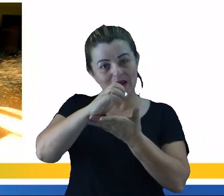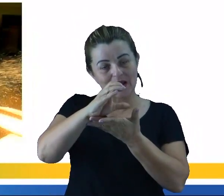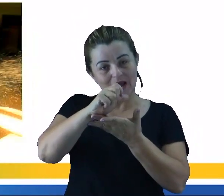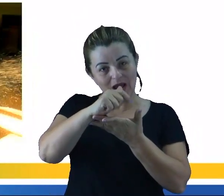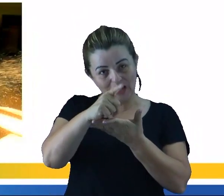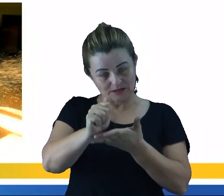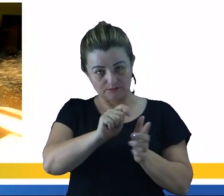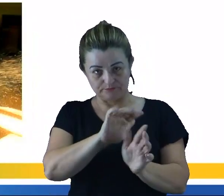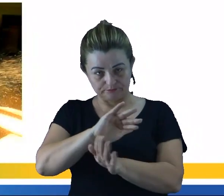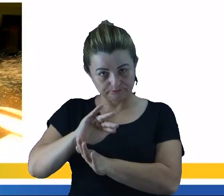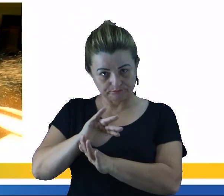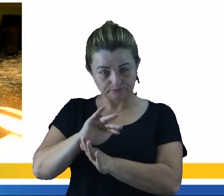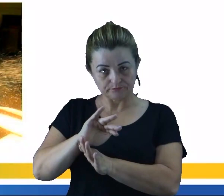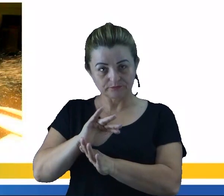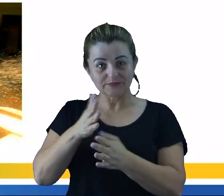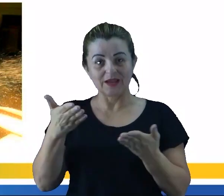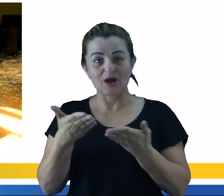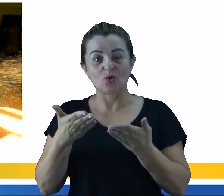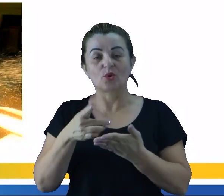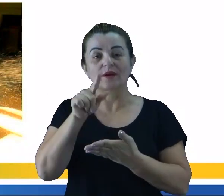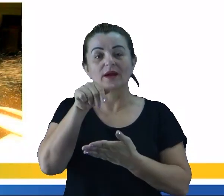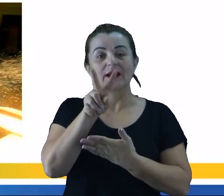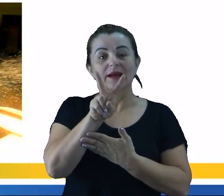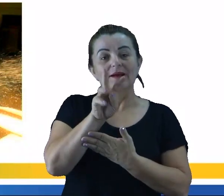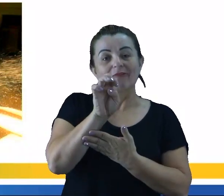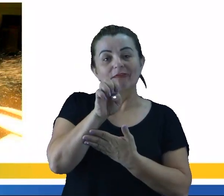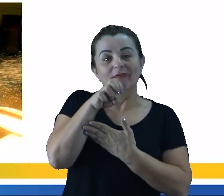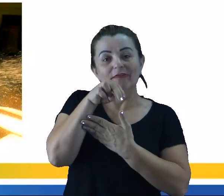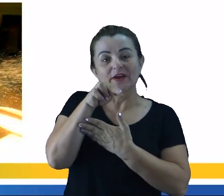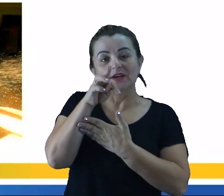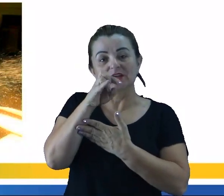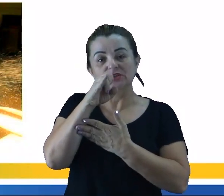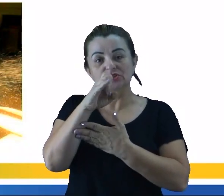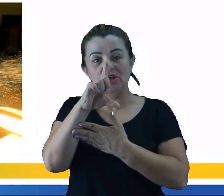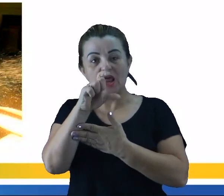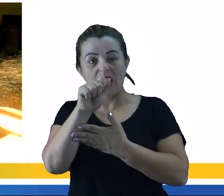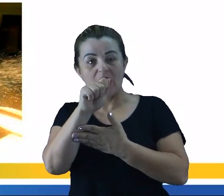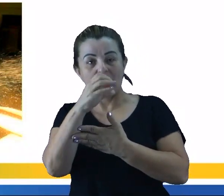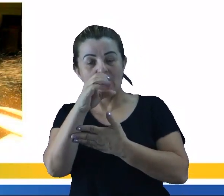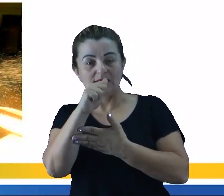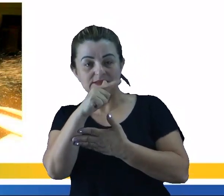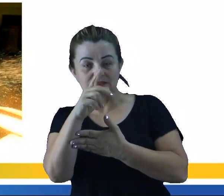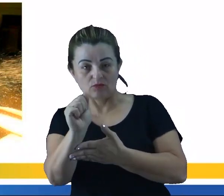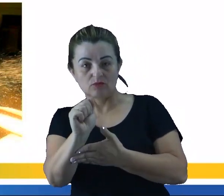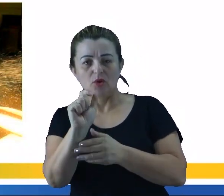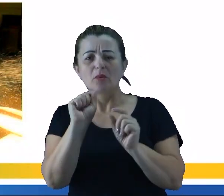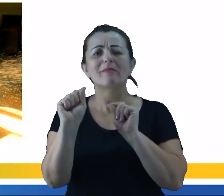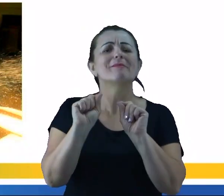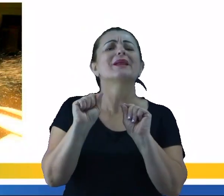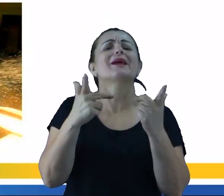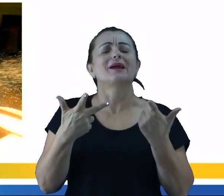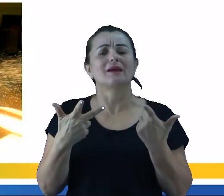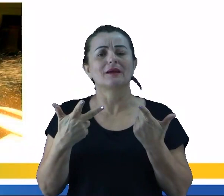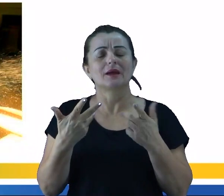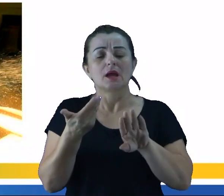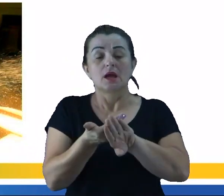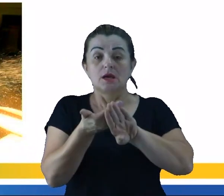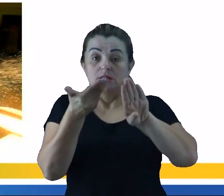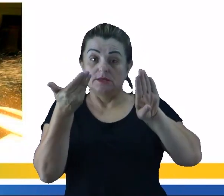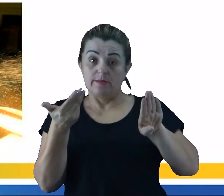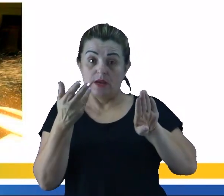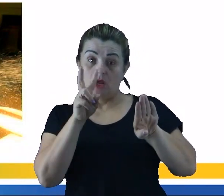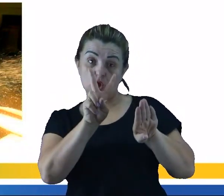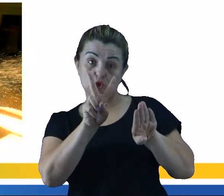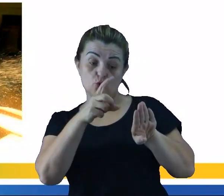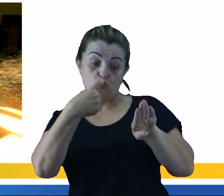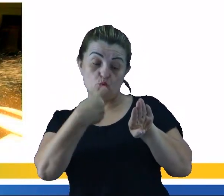separação das misturas é a ventilação. Então esse método ele serve para que? Para separar dois sólidos, né? E quando um